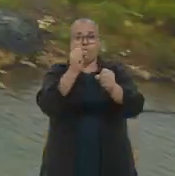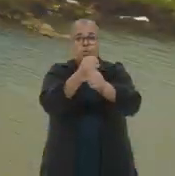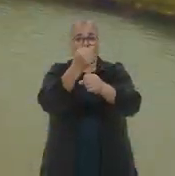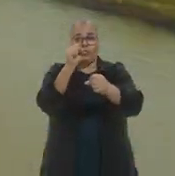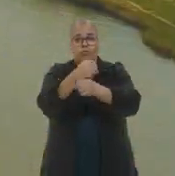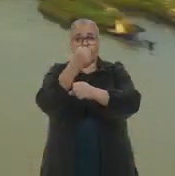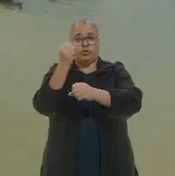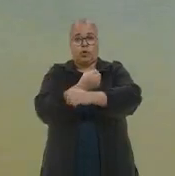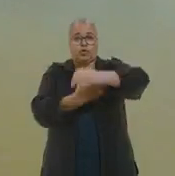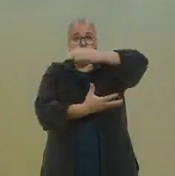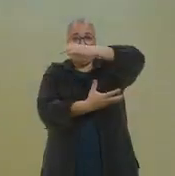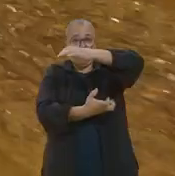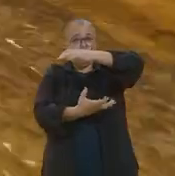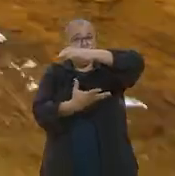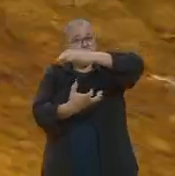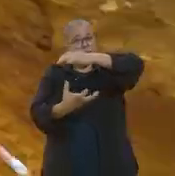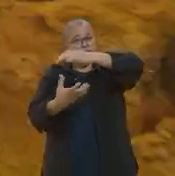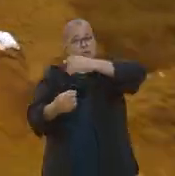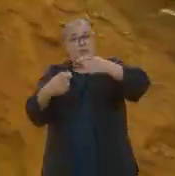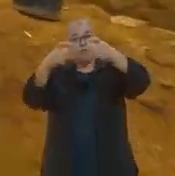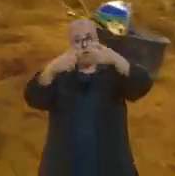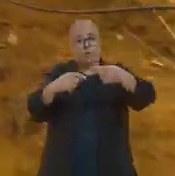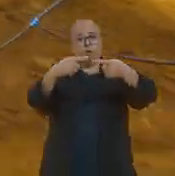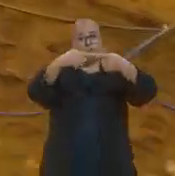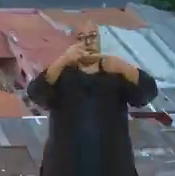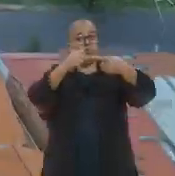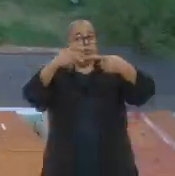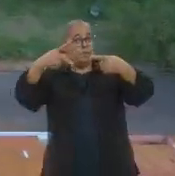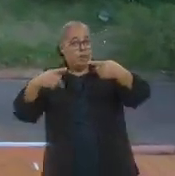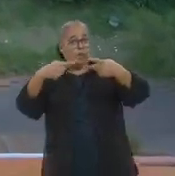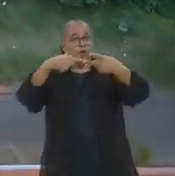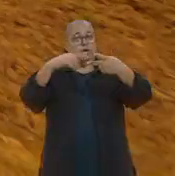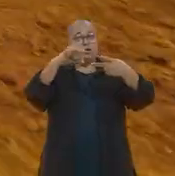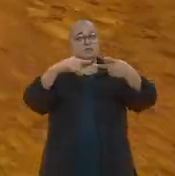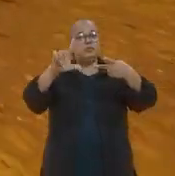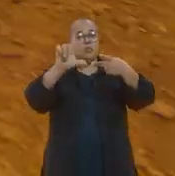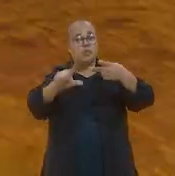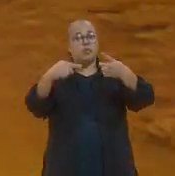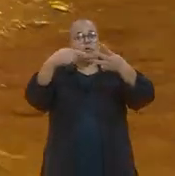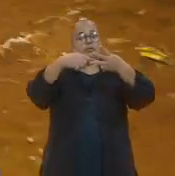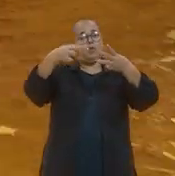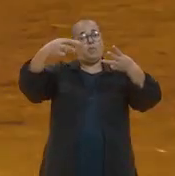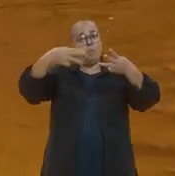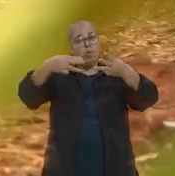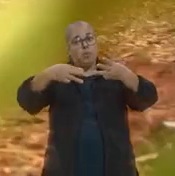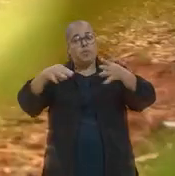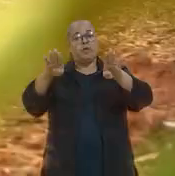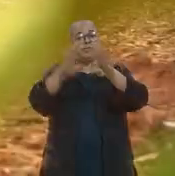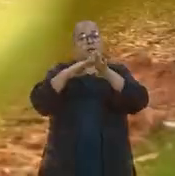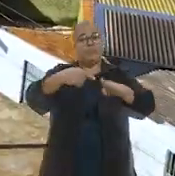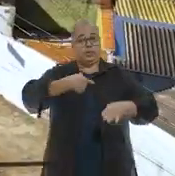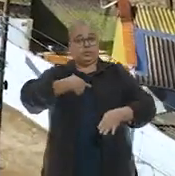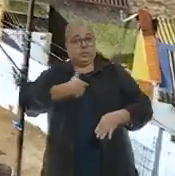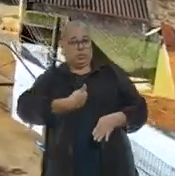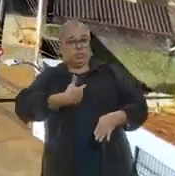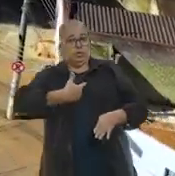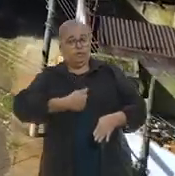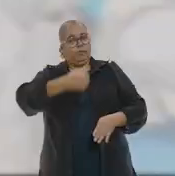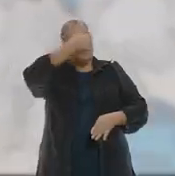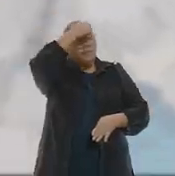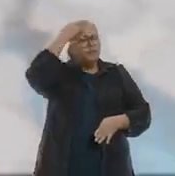Após realizar obras de drenagem nos bairros Seges Mundo, São Lucas, Morumbi e na Getúlio Vargas,